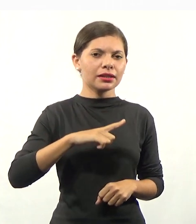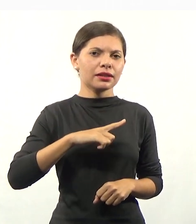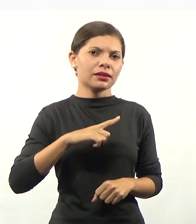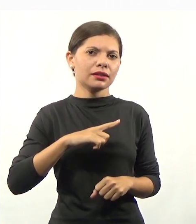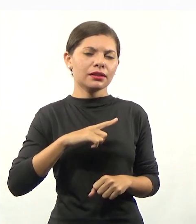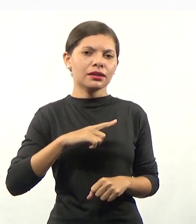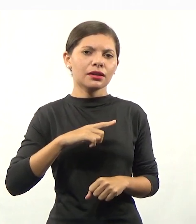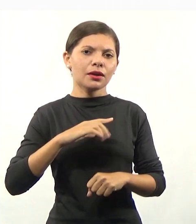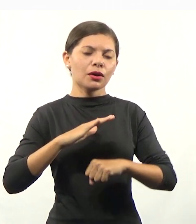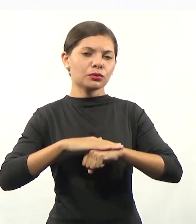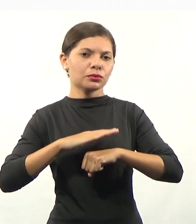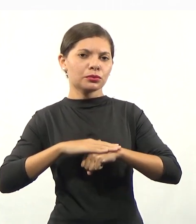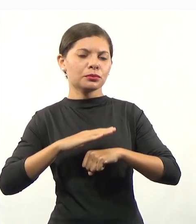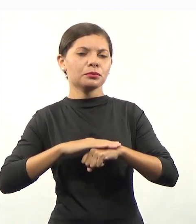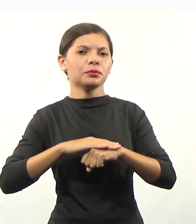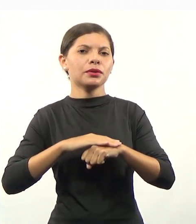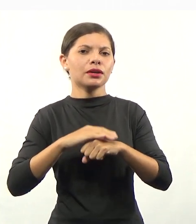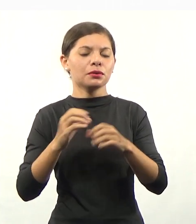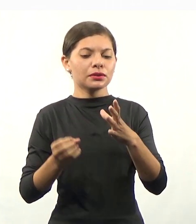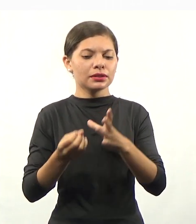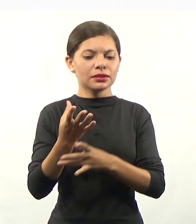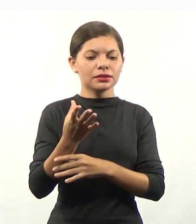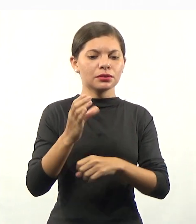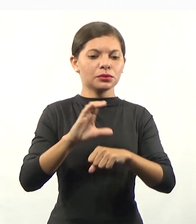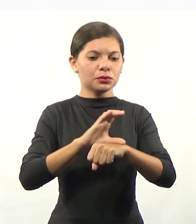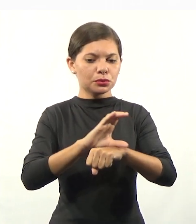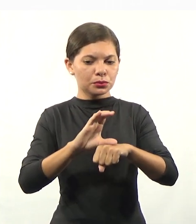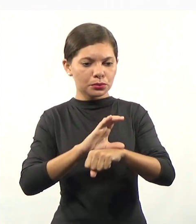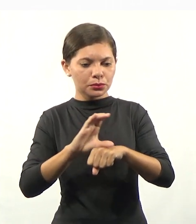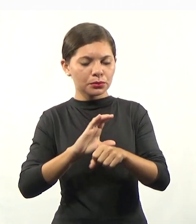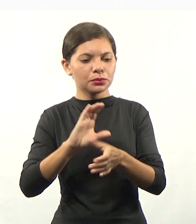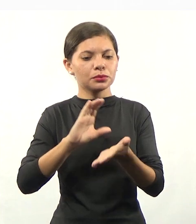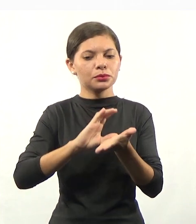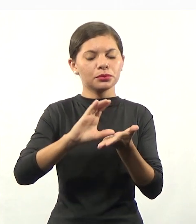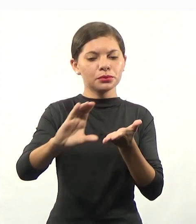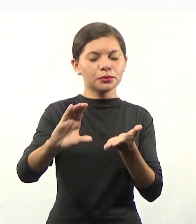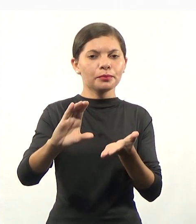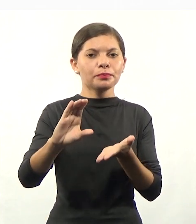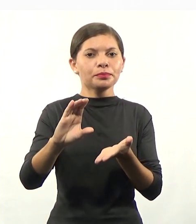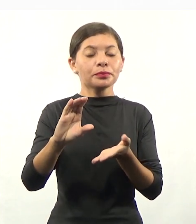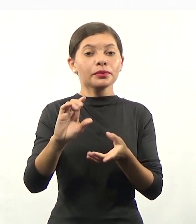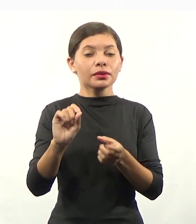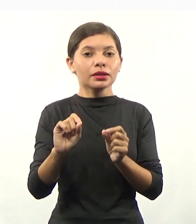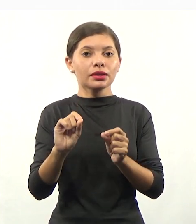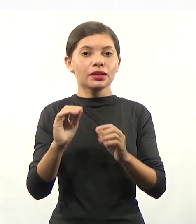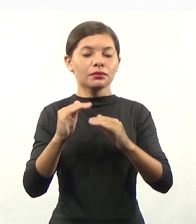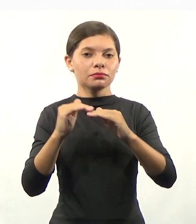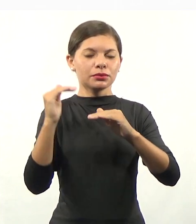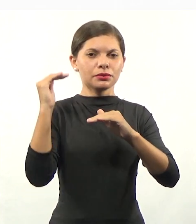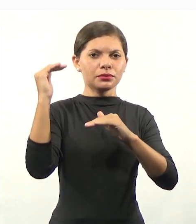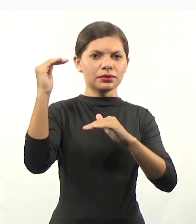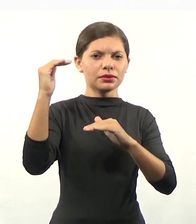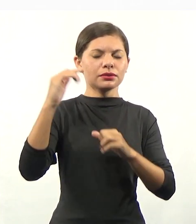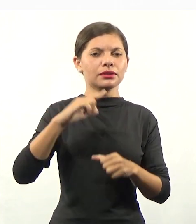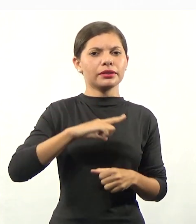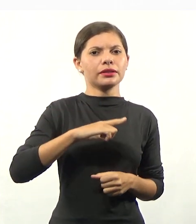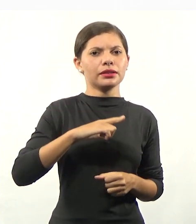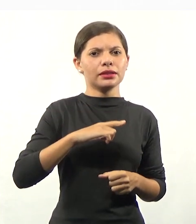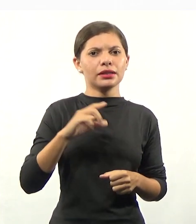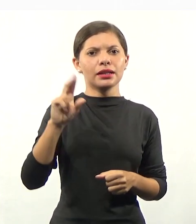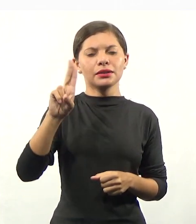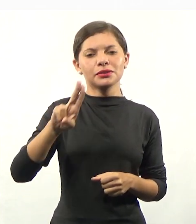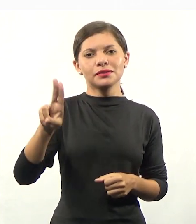autonomia quanto à criação de cursos, quanto à oferta de programas. E no nível mais alto eu tenho as